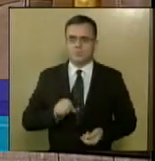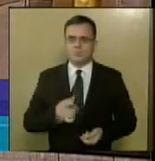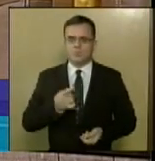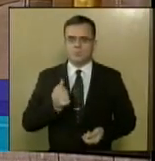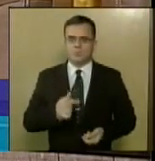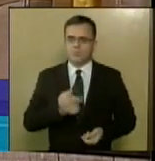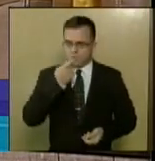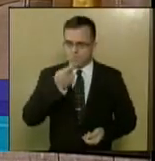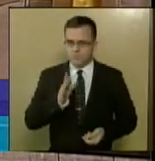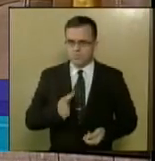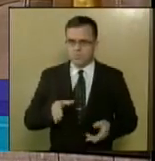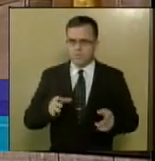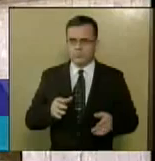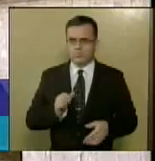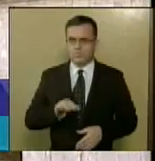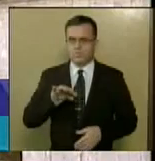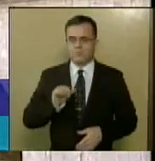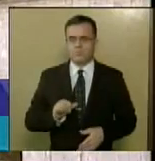Lidata, seu presidente.